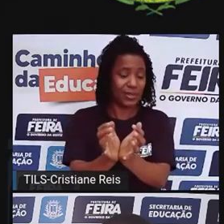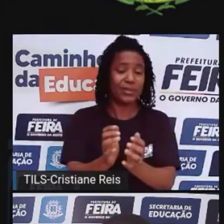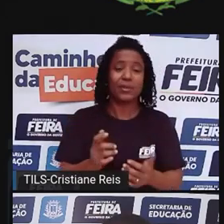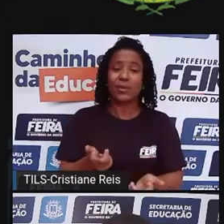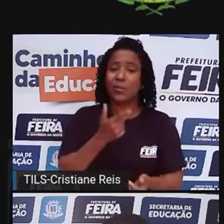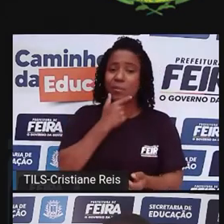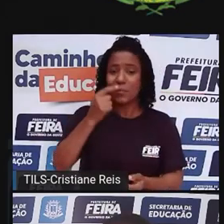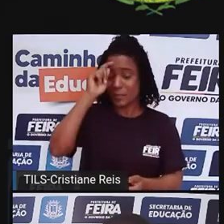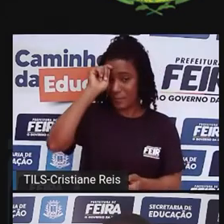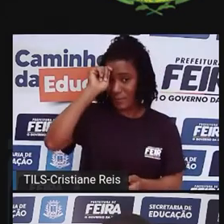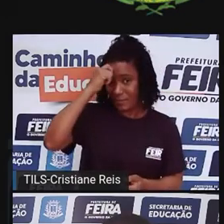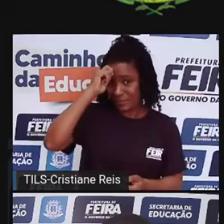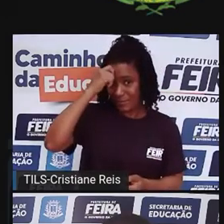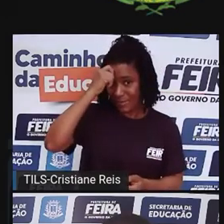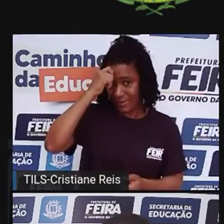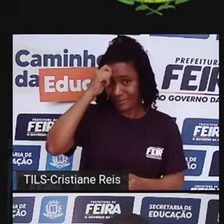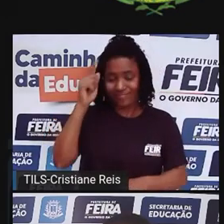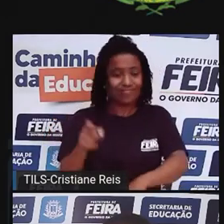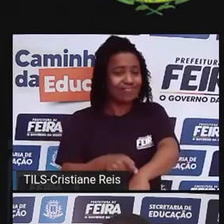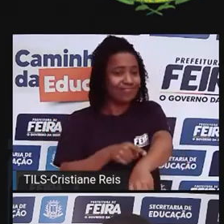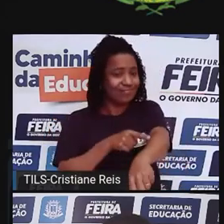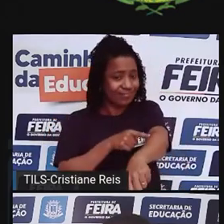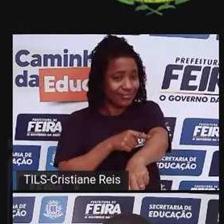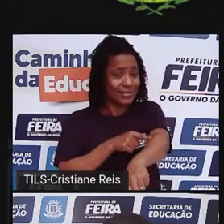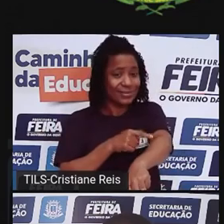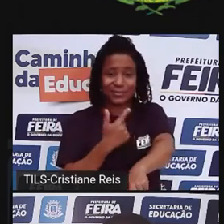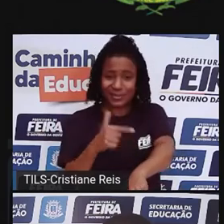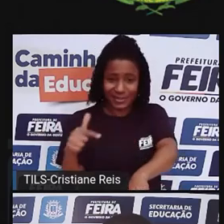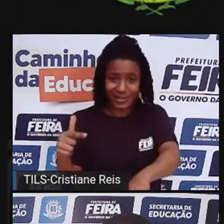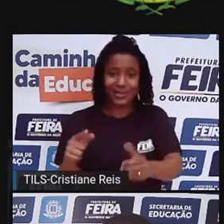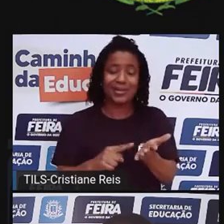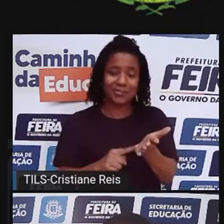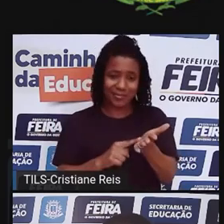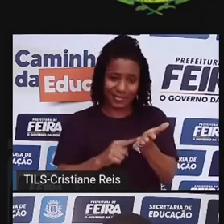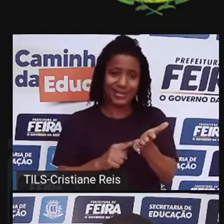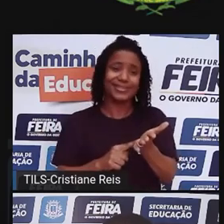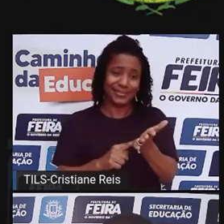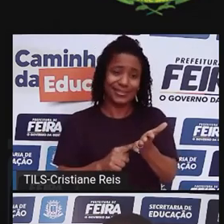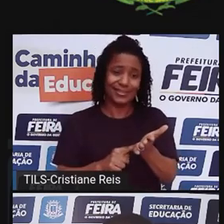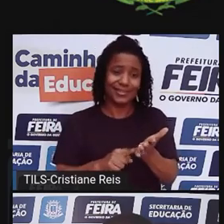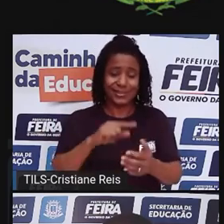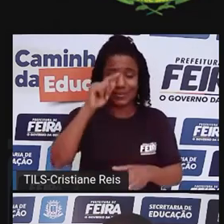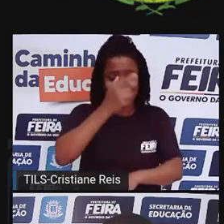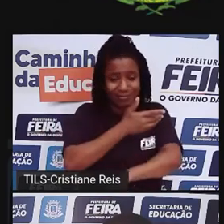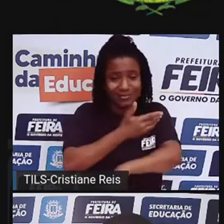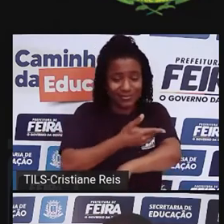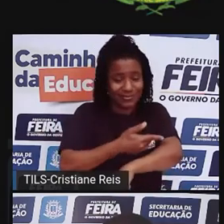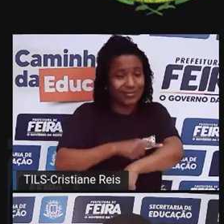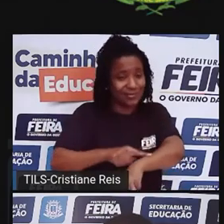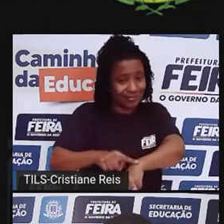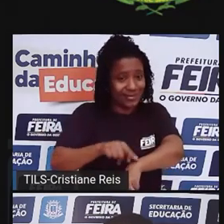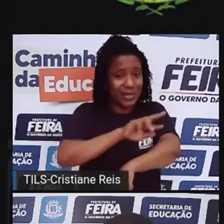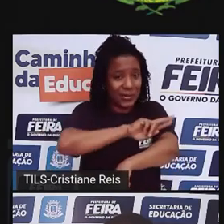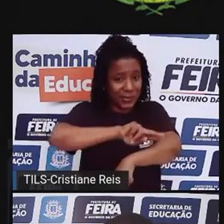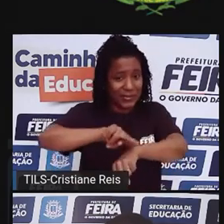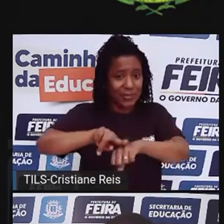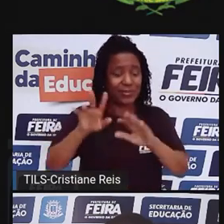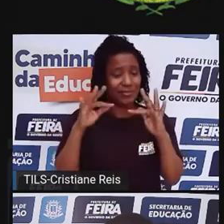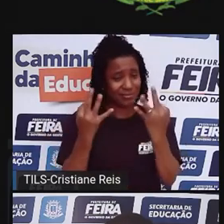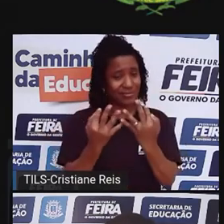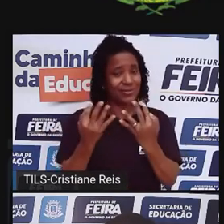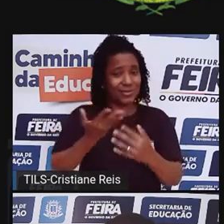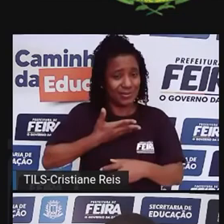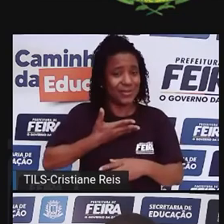preto, mesmo não sendo retinto, mas eu sei que as marcas do racismo também me afetam e afetam os meus e as minhas. Então, saber que